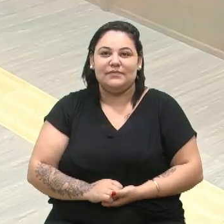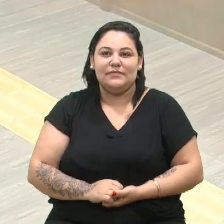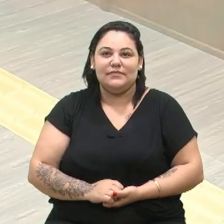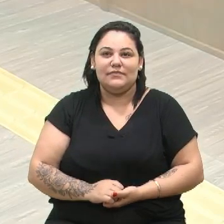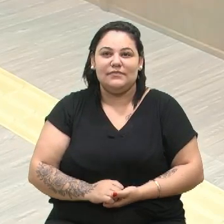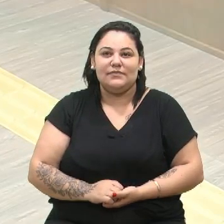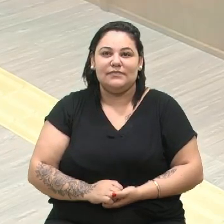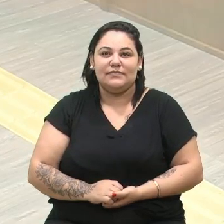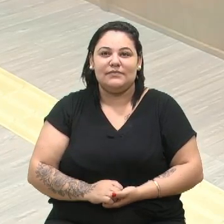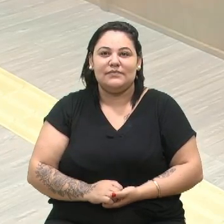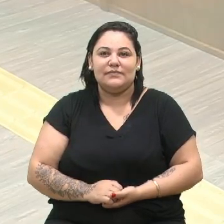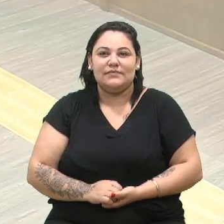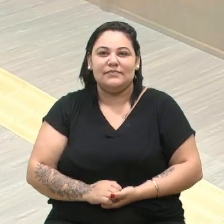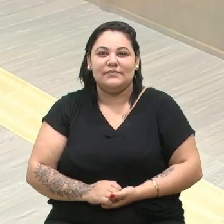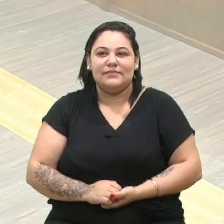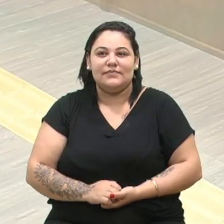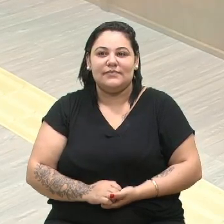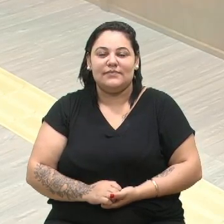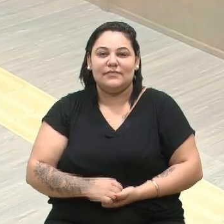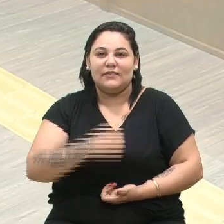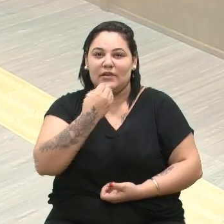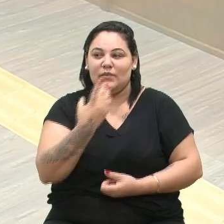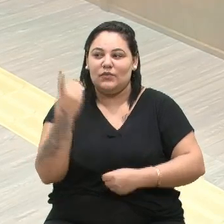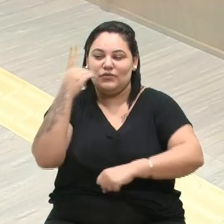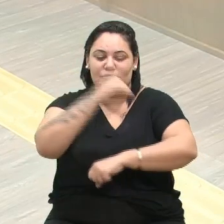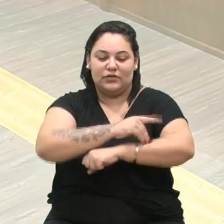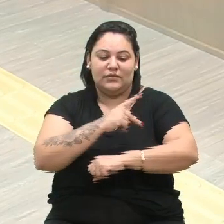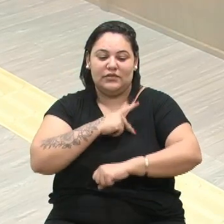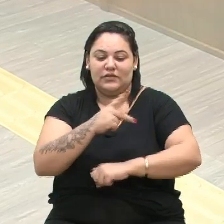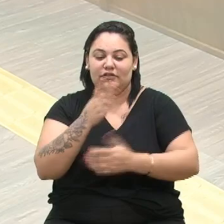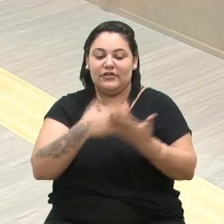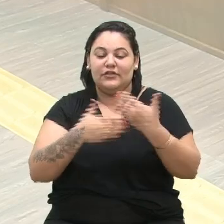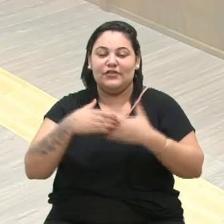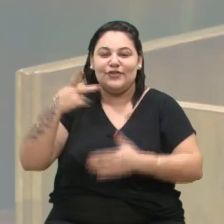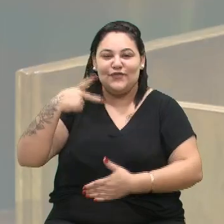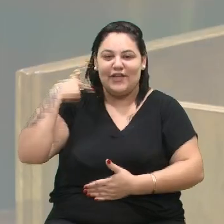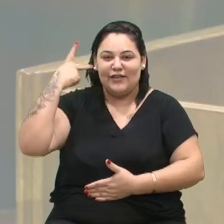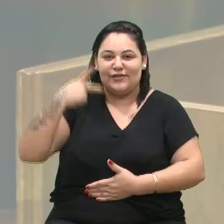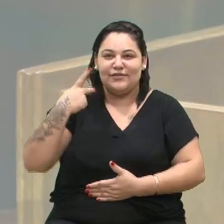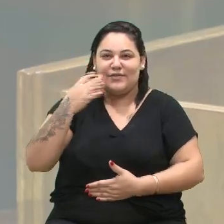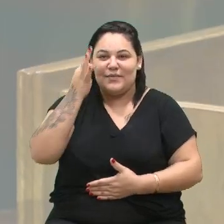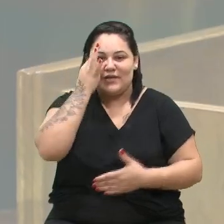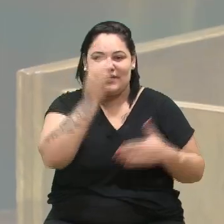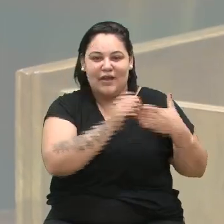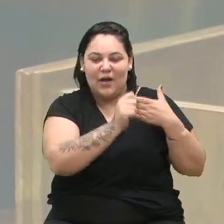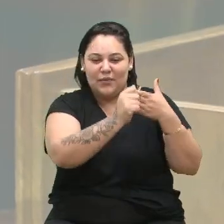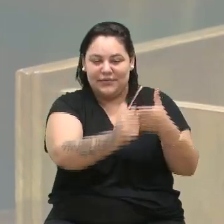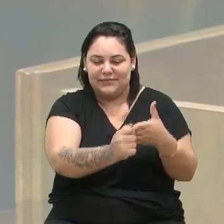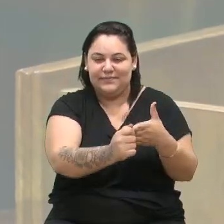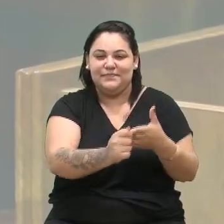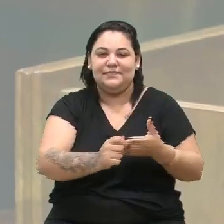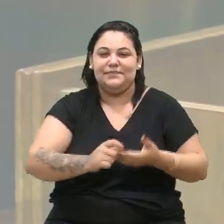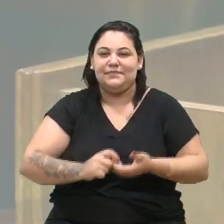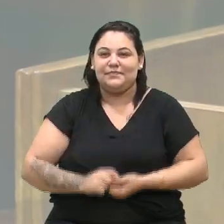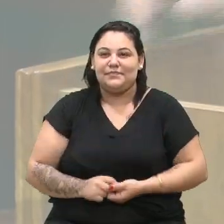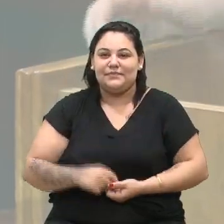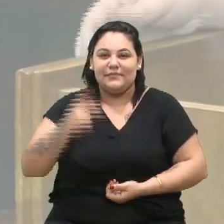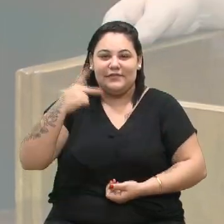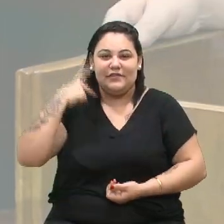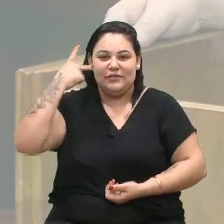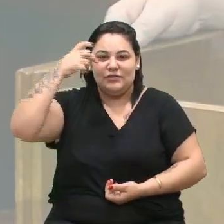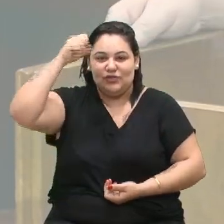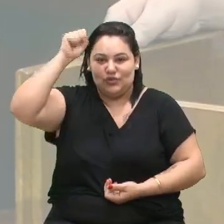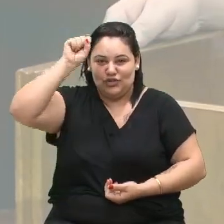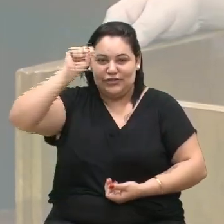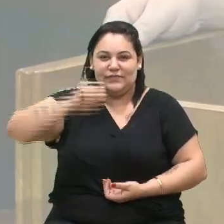Bom dia, senhora presidente, senhoras vereadoras, senhores vereadores que nos acompanham. Vereador Clóvis,